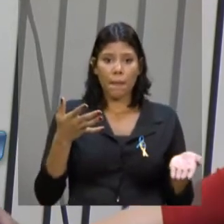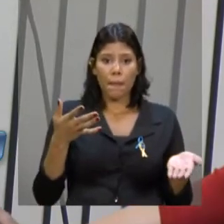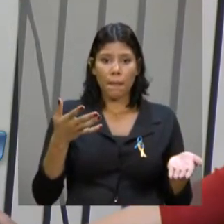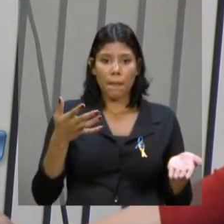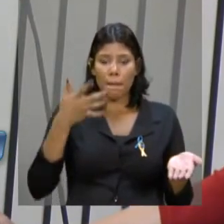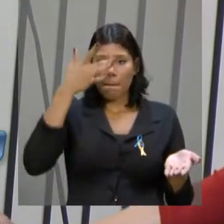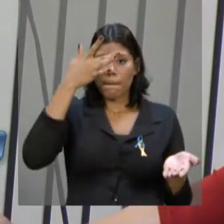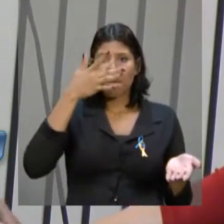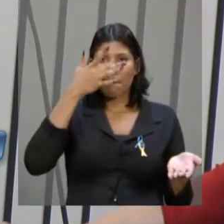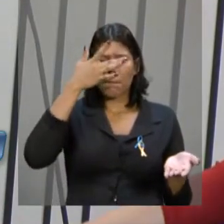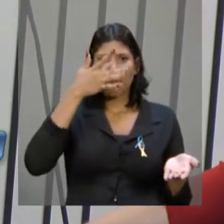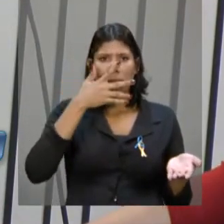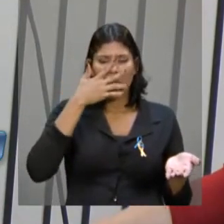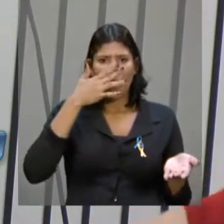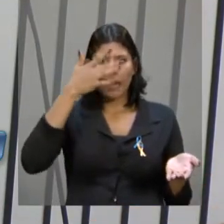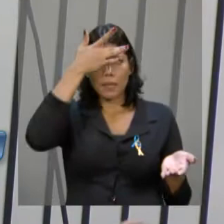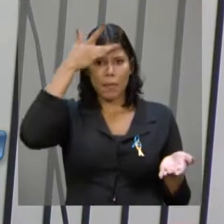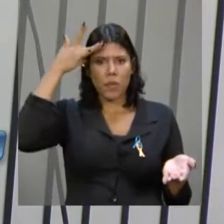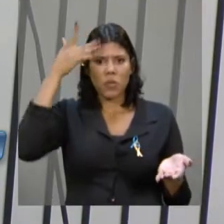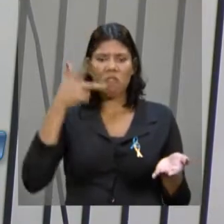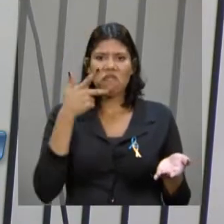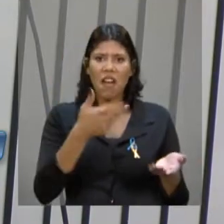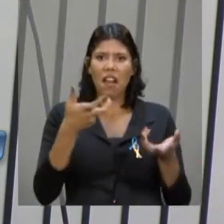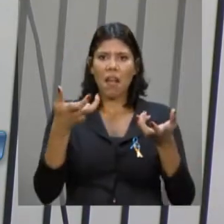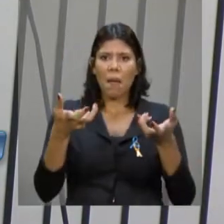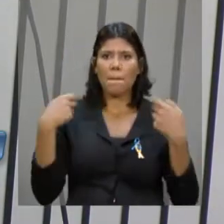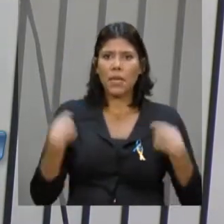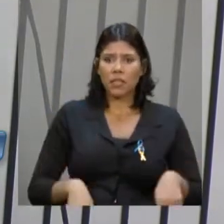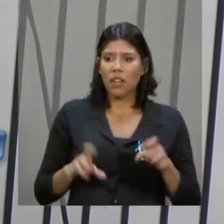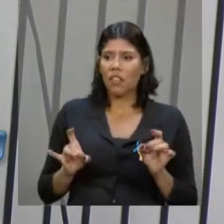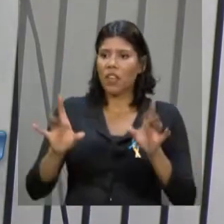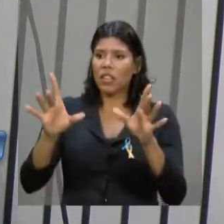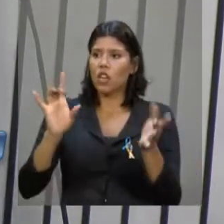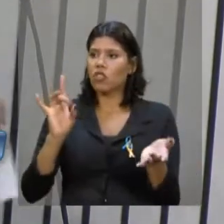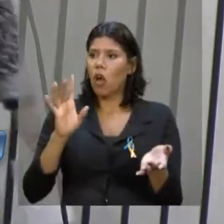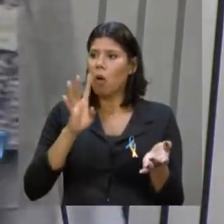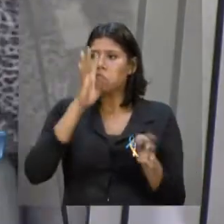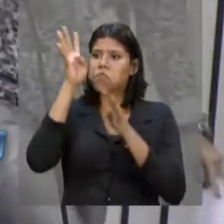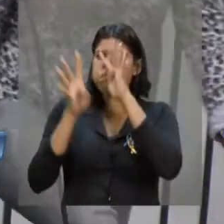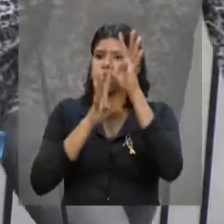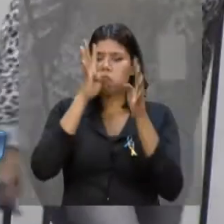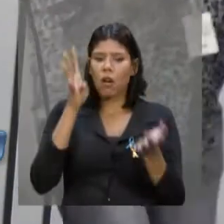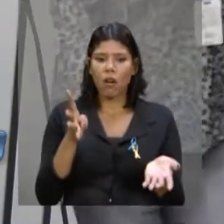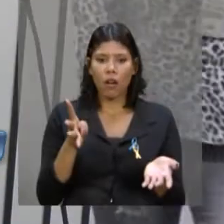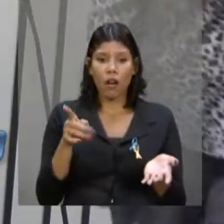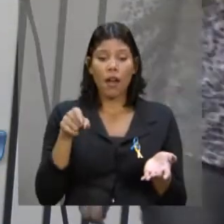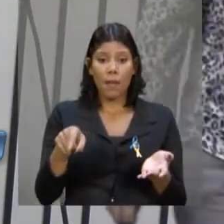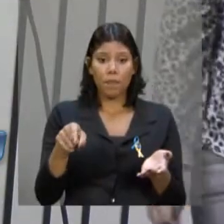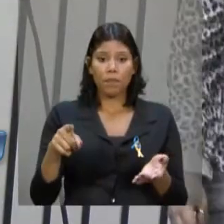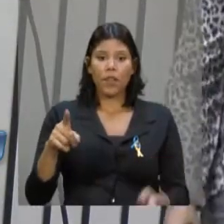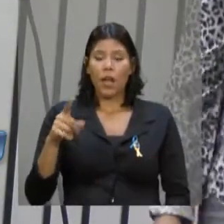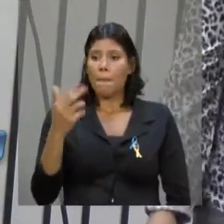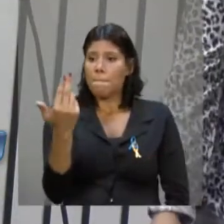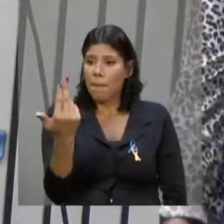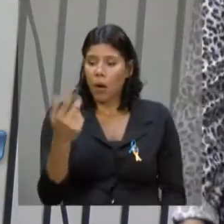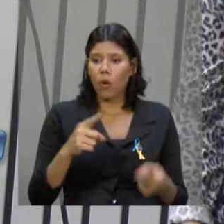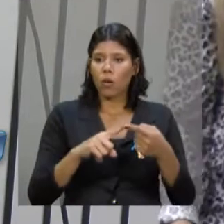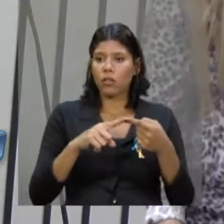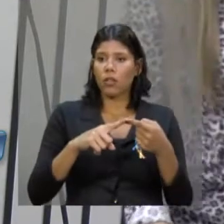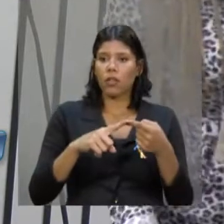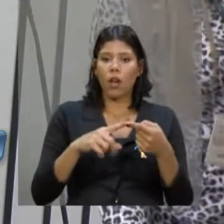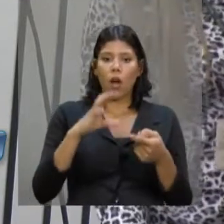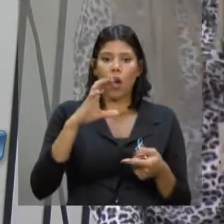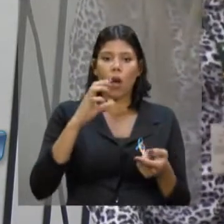privatizar. E, na verdade, no caso da Dataprev do Serpro, como é o da Petrobras, como é o dos